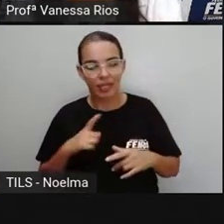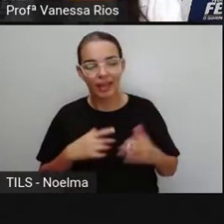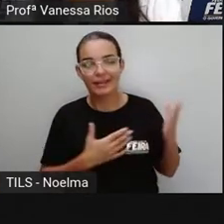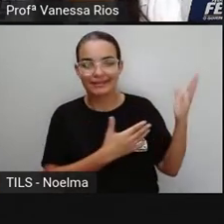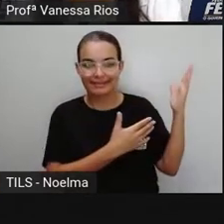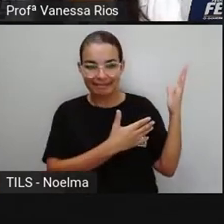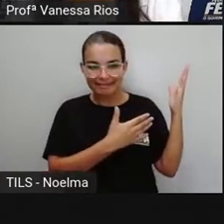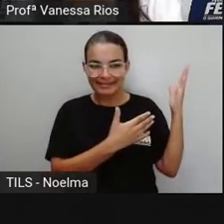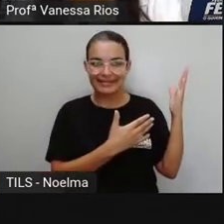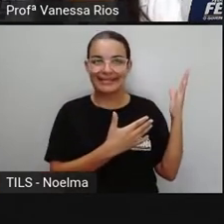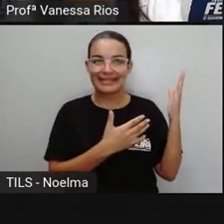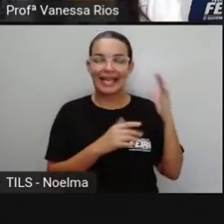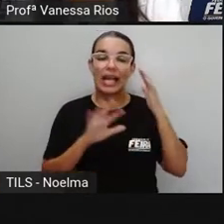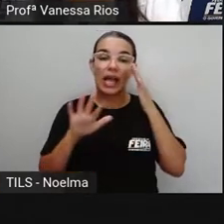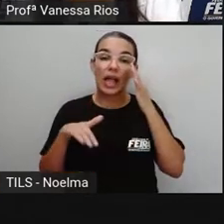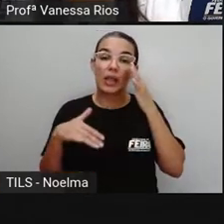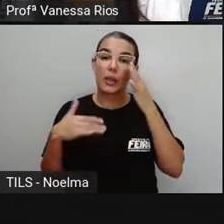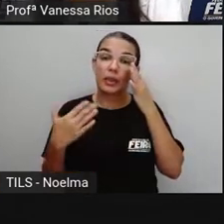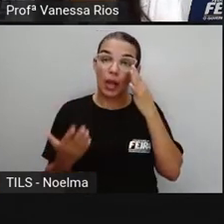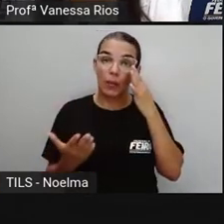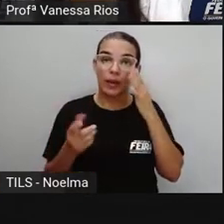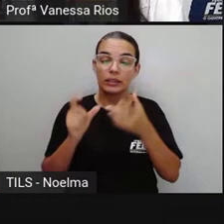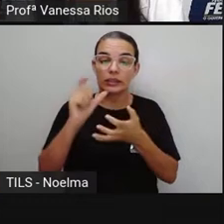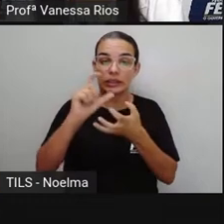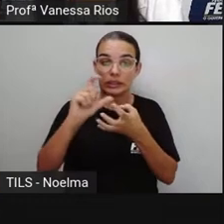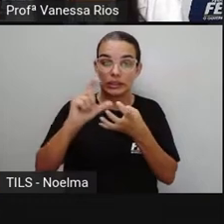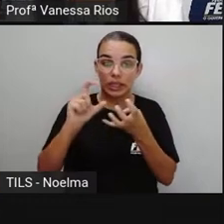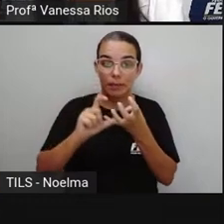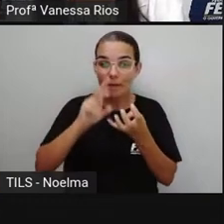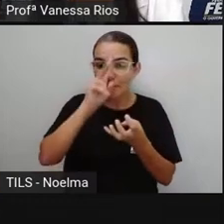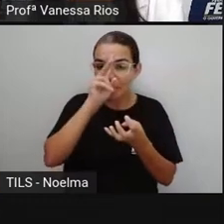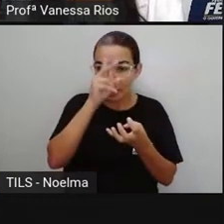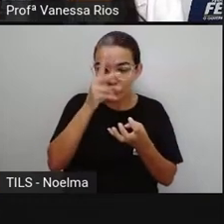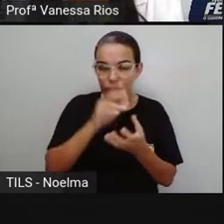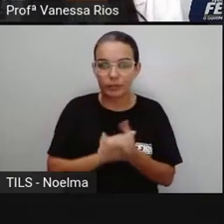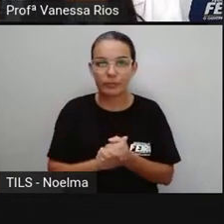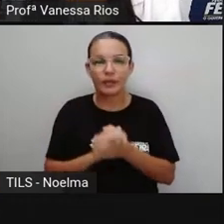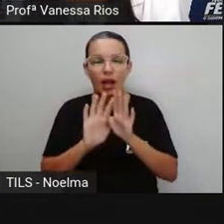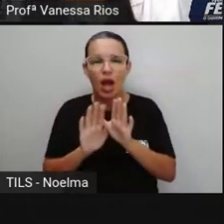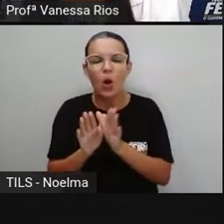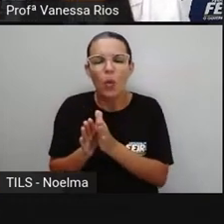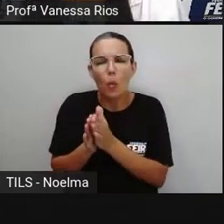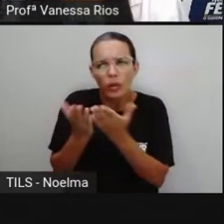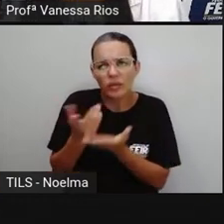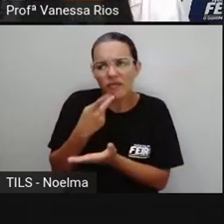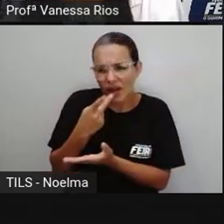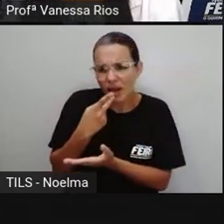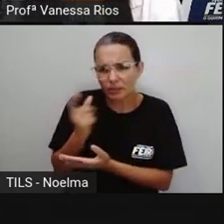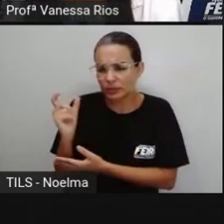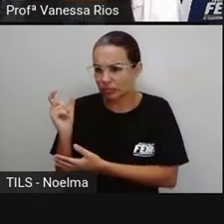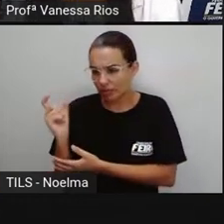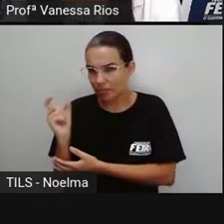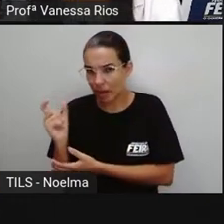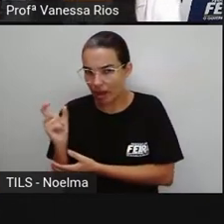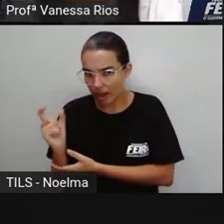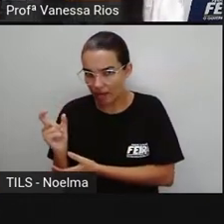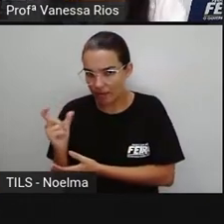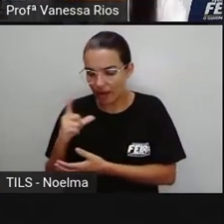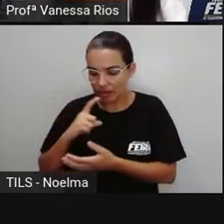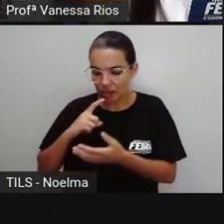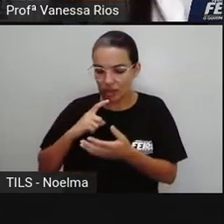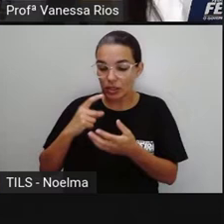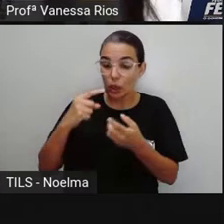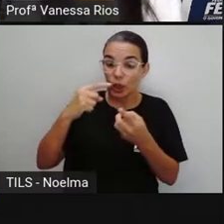estudou. Olhem só, em relação à sílaba tônica. Quando pronunciamos uma palavra formada por